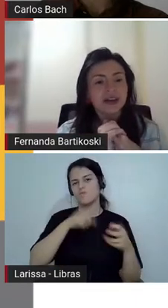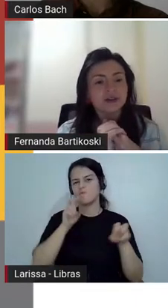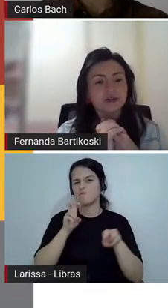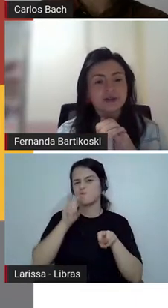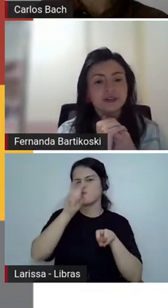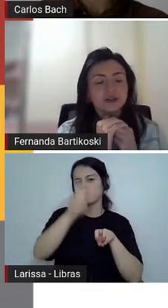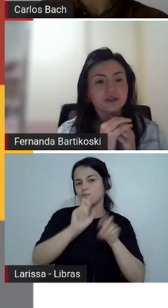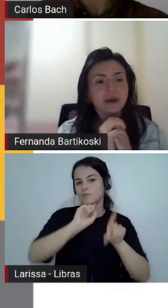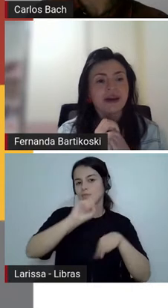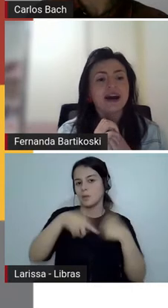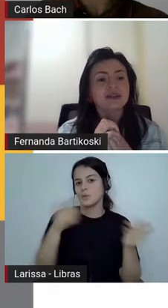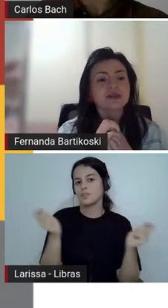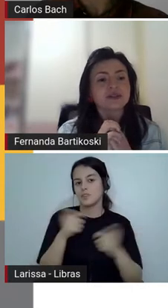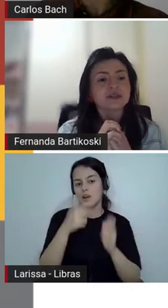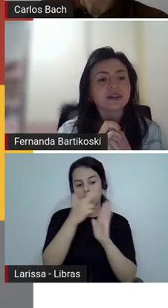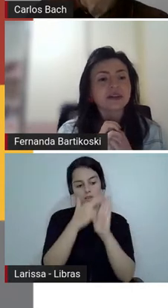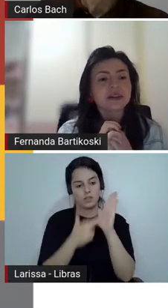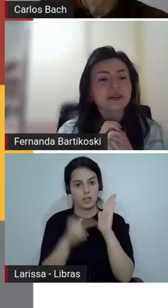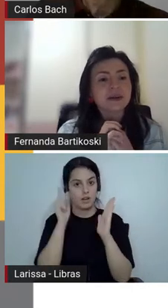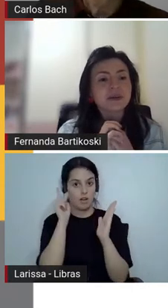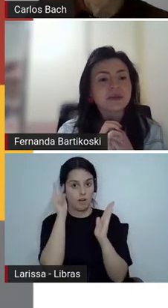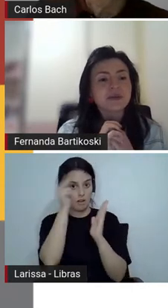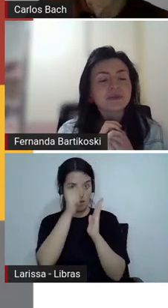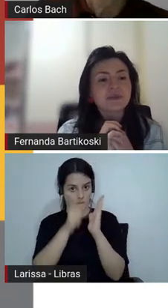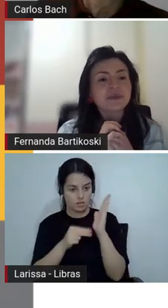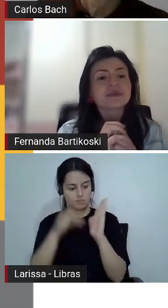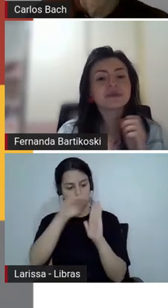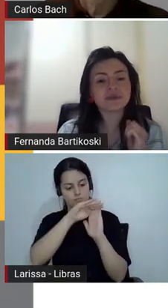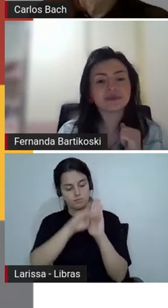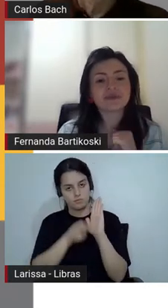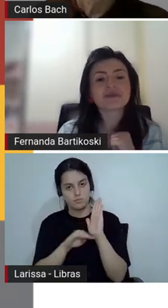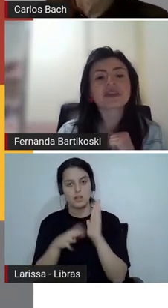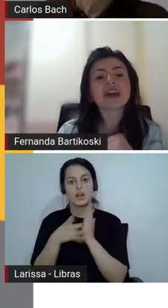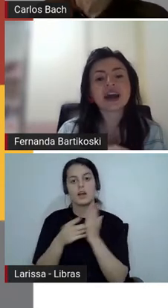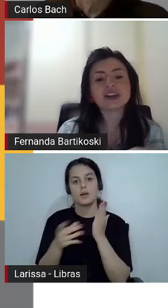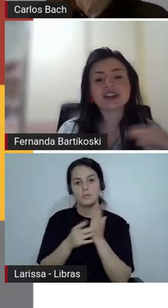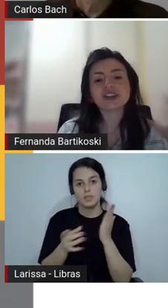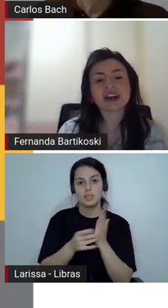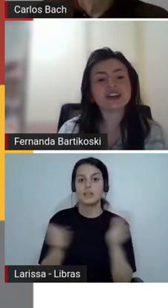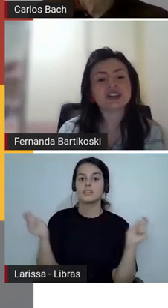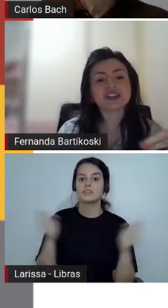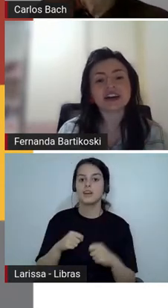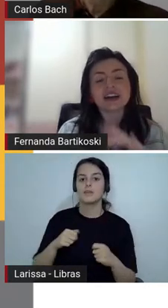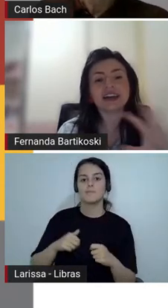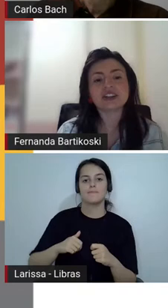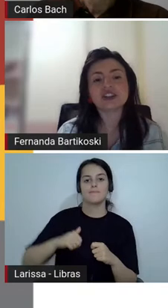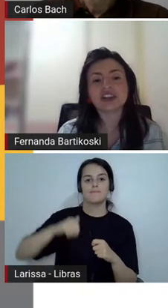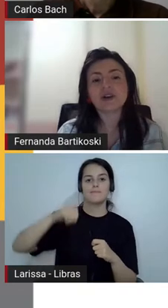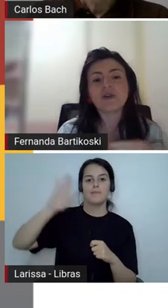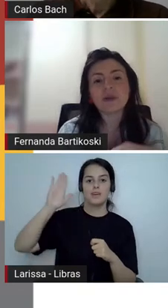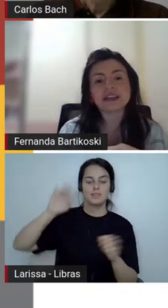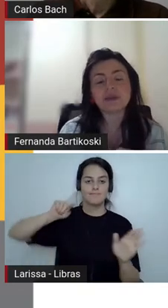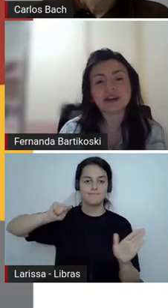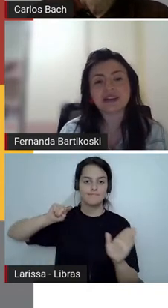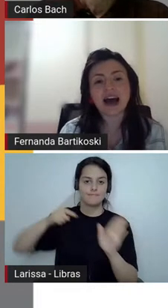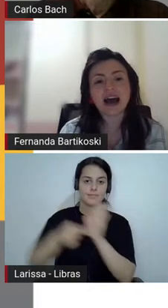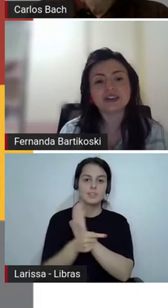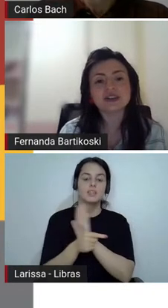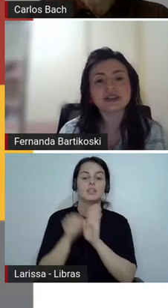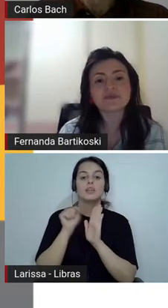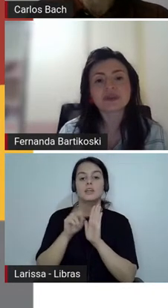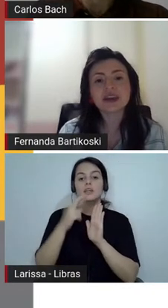melhor o roteiro, tudo bem, Carlos? Não, para mim, tranquilo. A gente, aqui a gente tem algumas